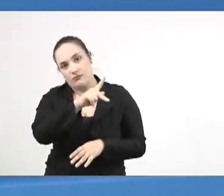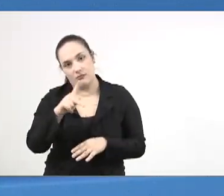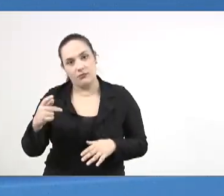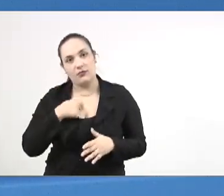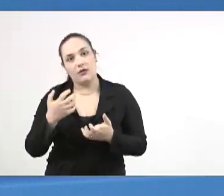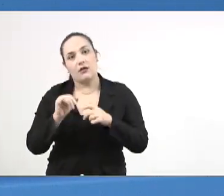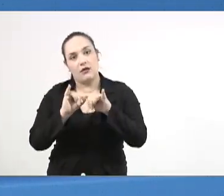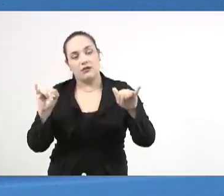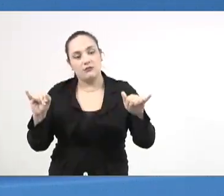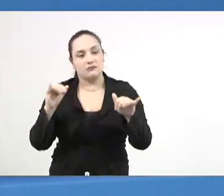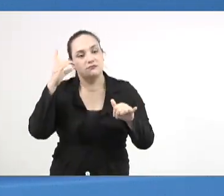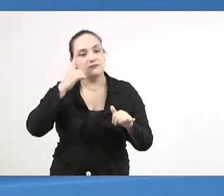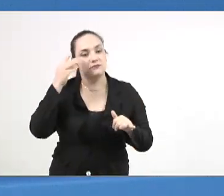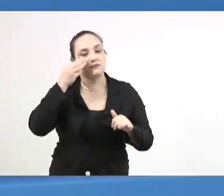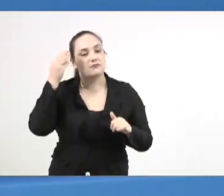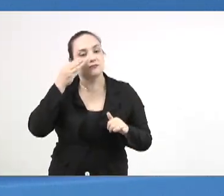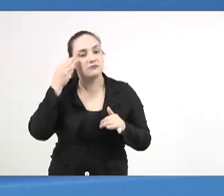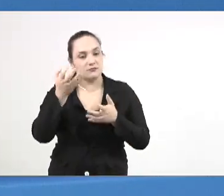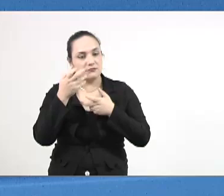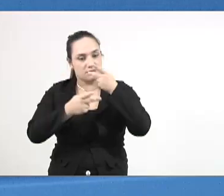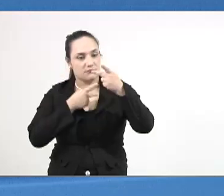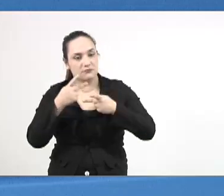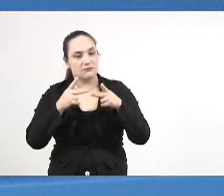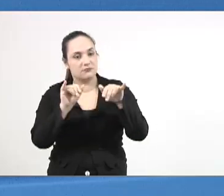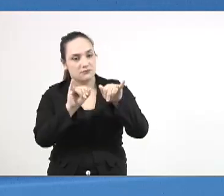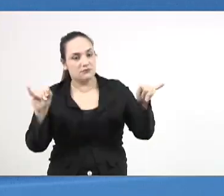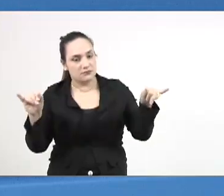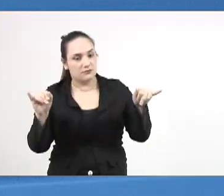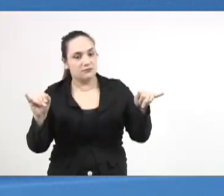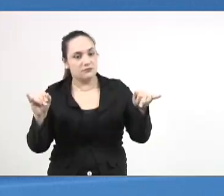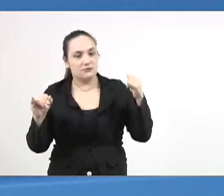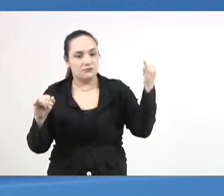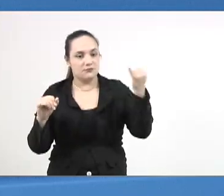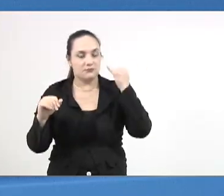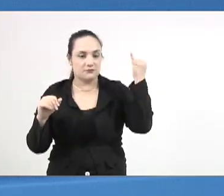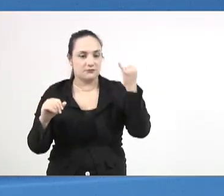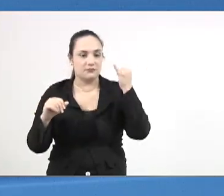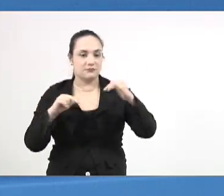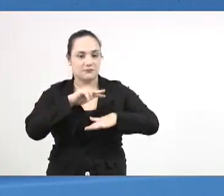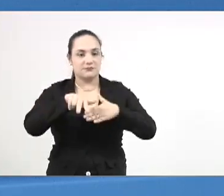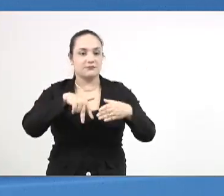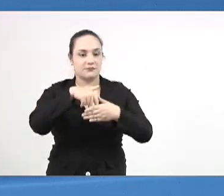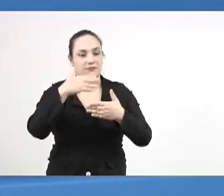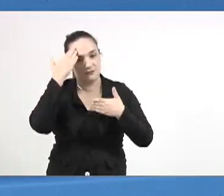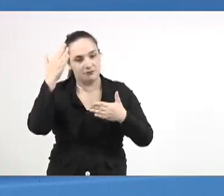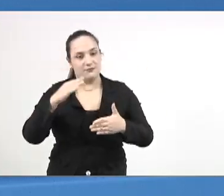informe, a deputada Mara também parece que quer fazer um importante pronunciamento aqui. Muito obrigado.